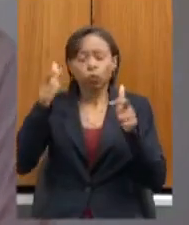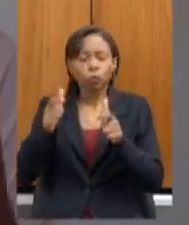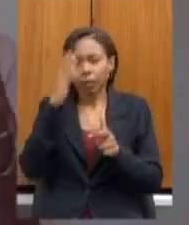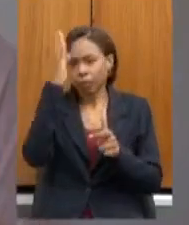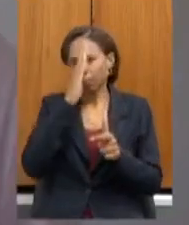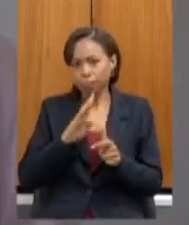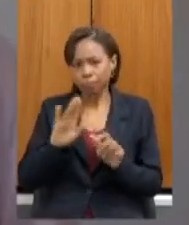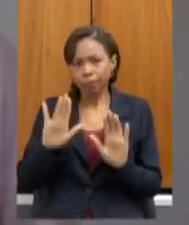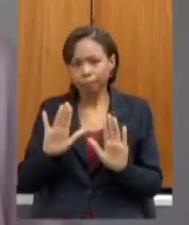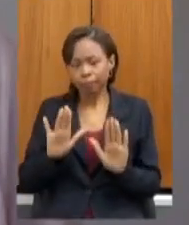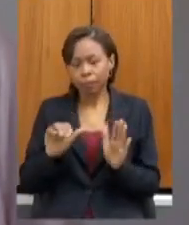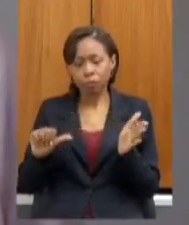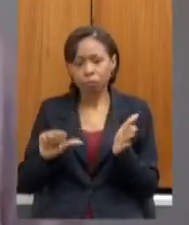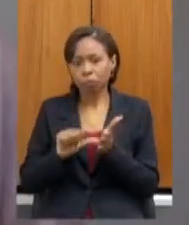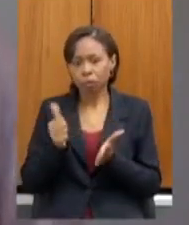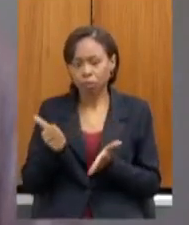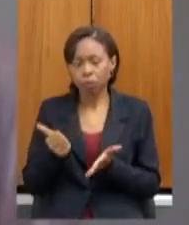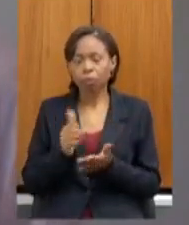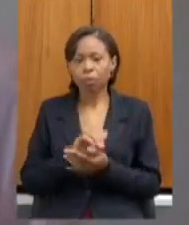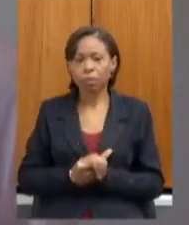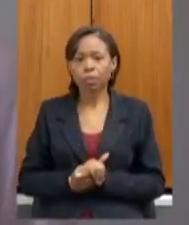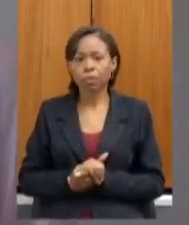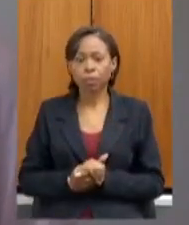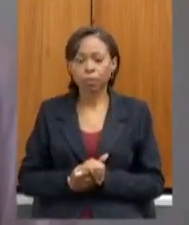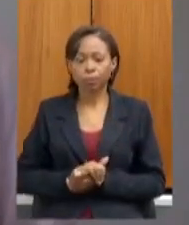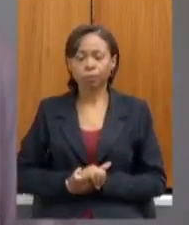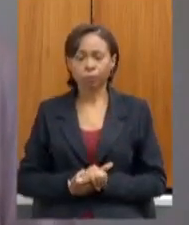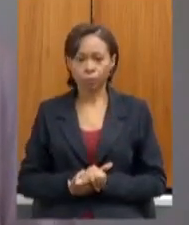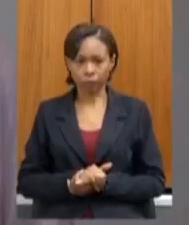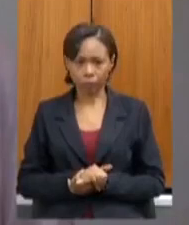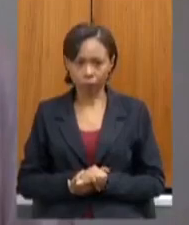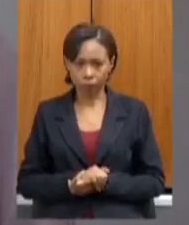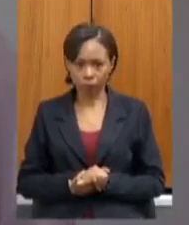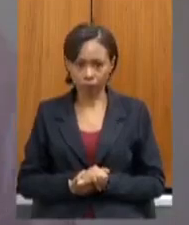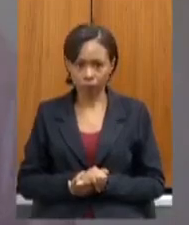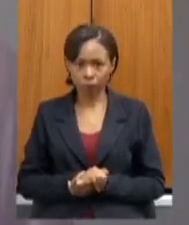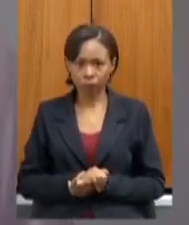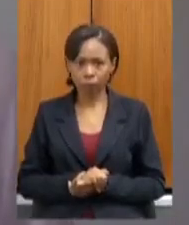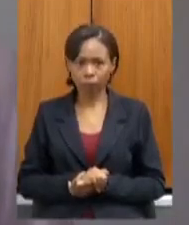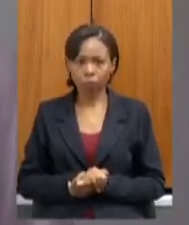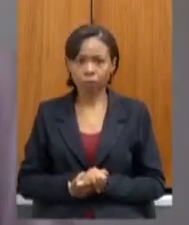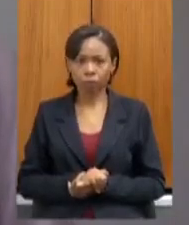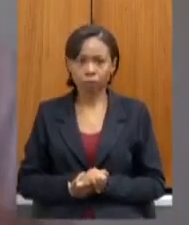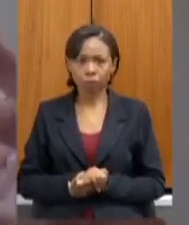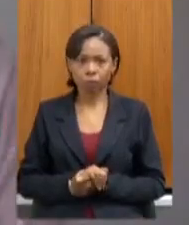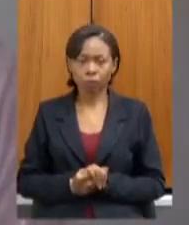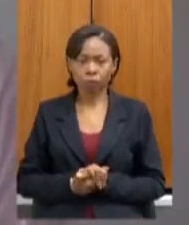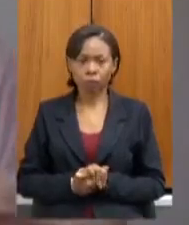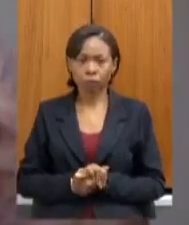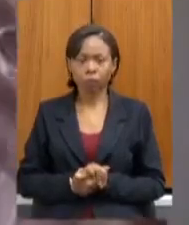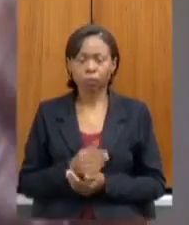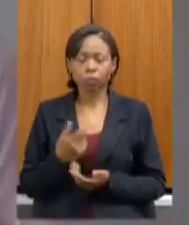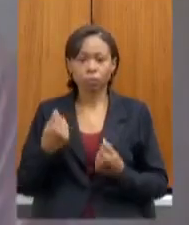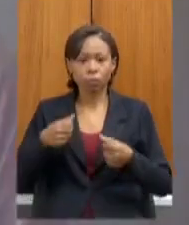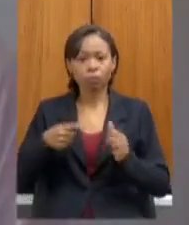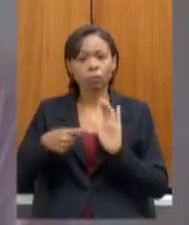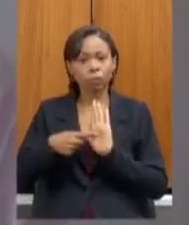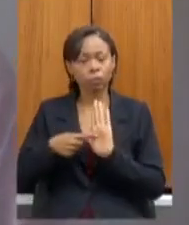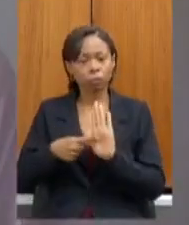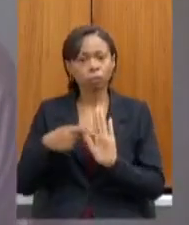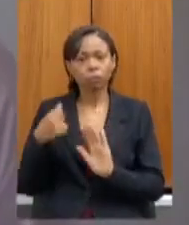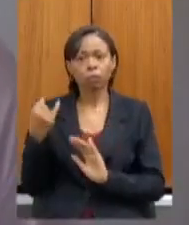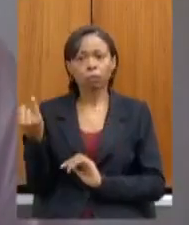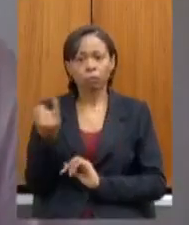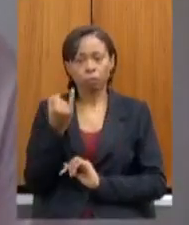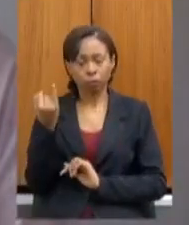mais uma vez o que eu acho importante de se destacar é a variação tem sido essa nossa luta a gente tem conseguido contar